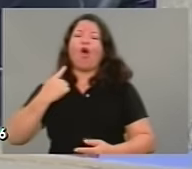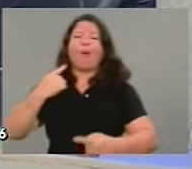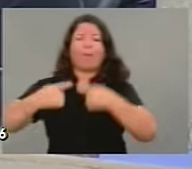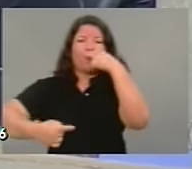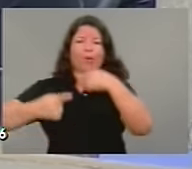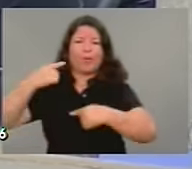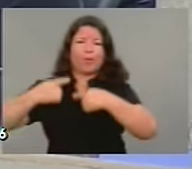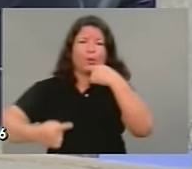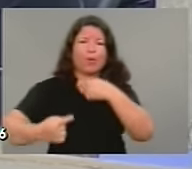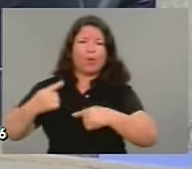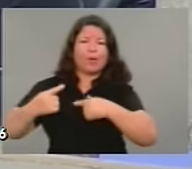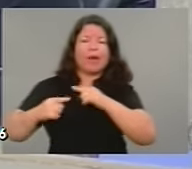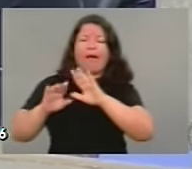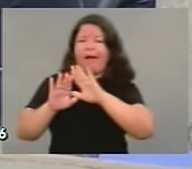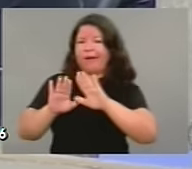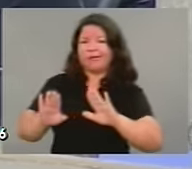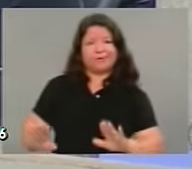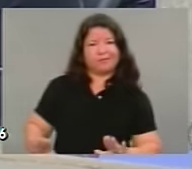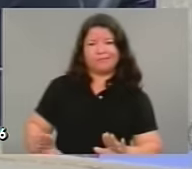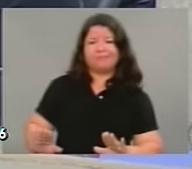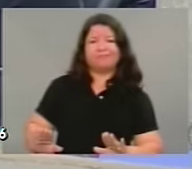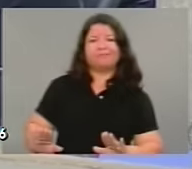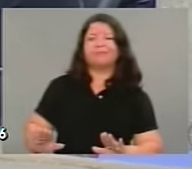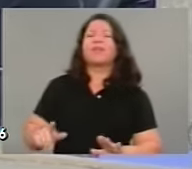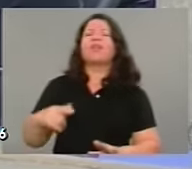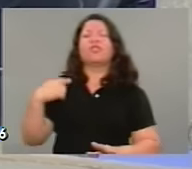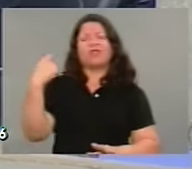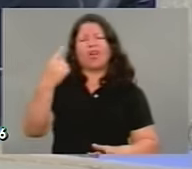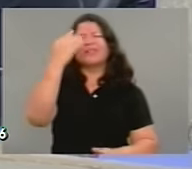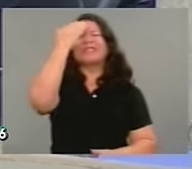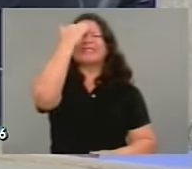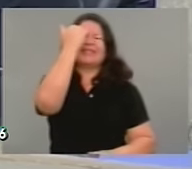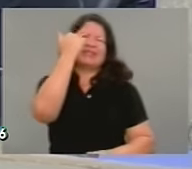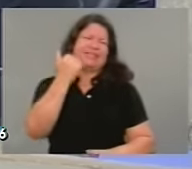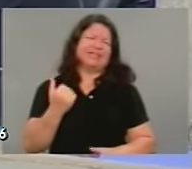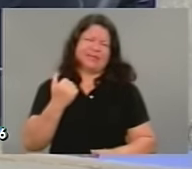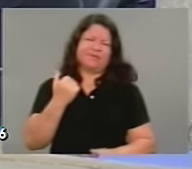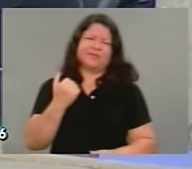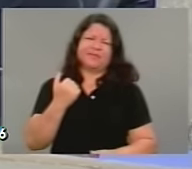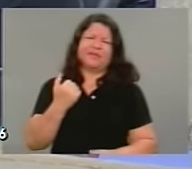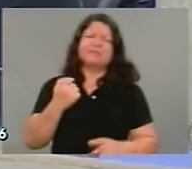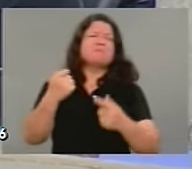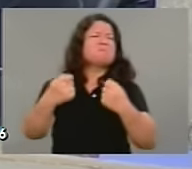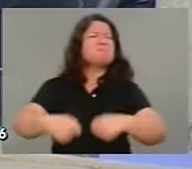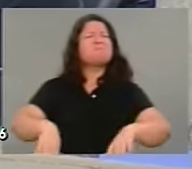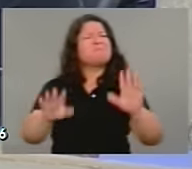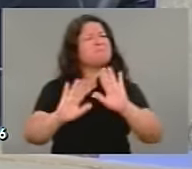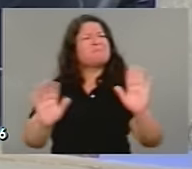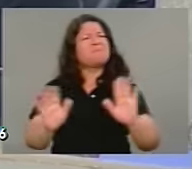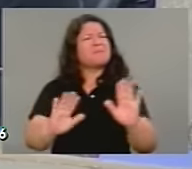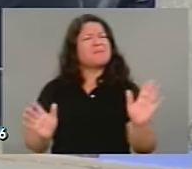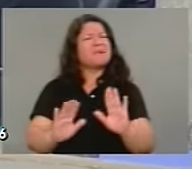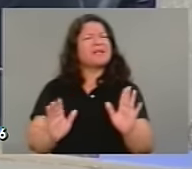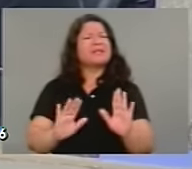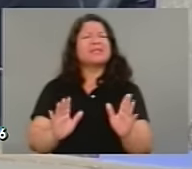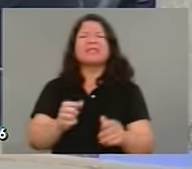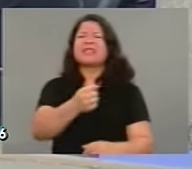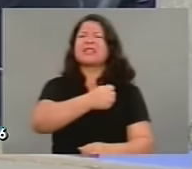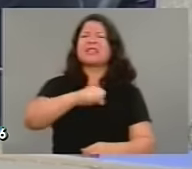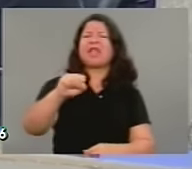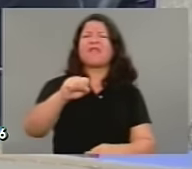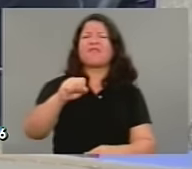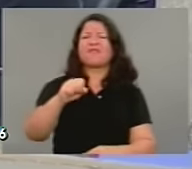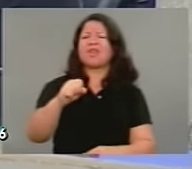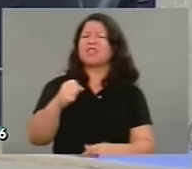pelo que Vossa Excelência está passando, e quem o conhece sabe que não teria a menor necessidade de Vossa Excelência nem fazer essa defesa,